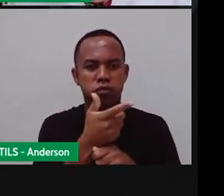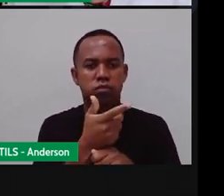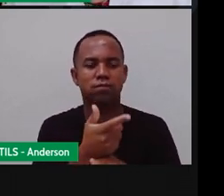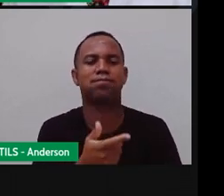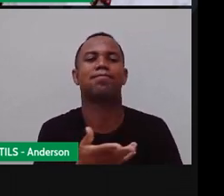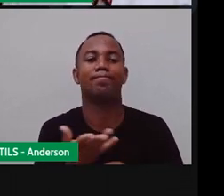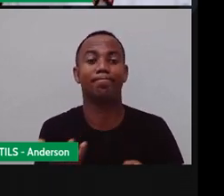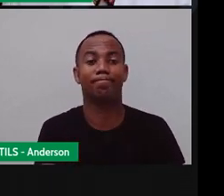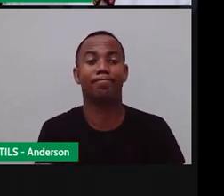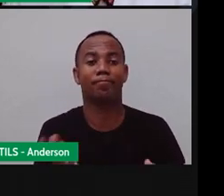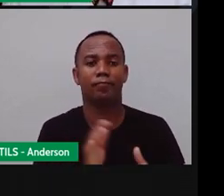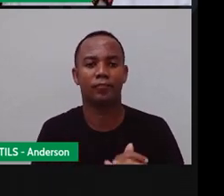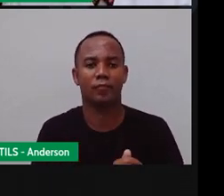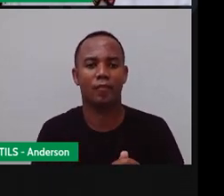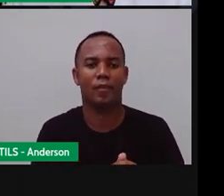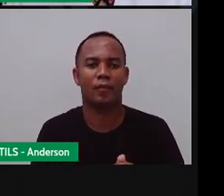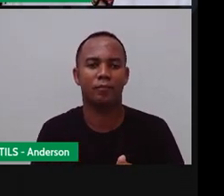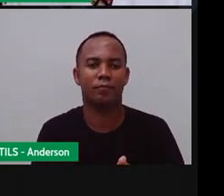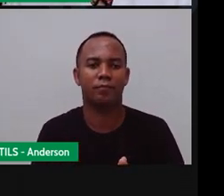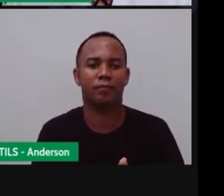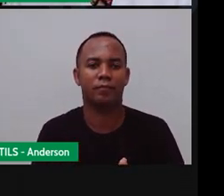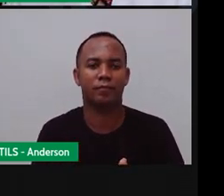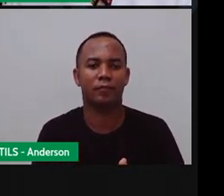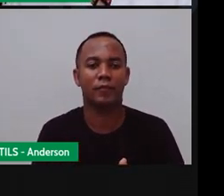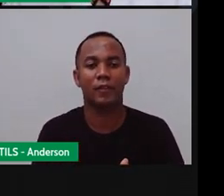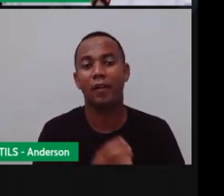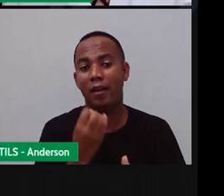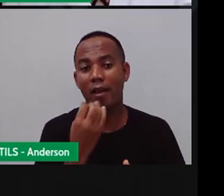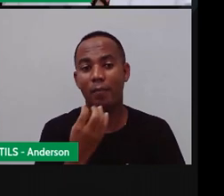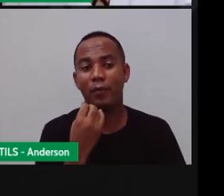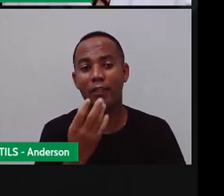Réveillon né? Você gosta Anderson do Réveillon?